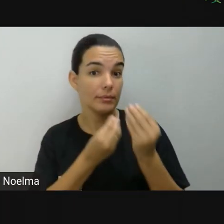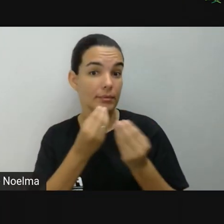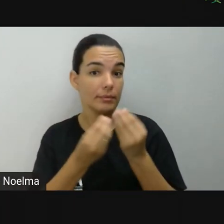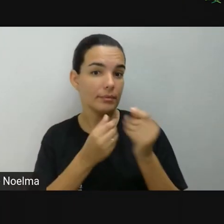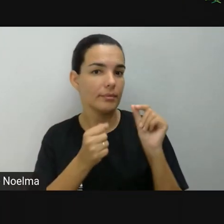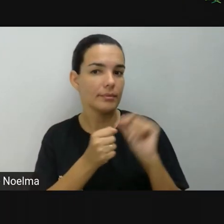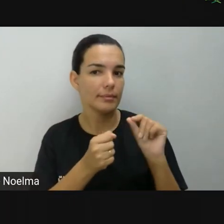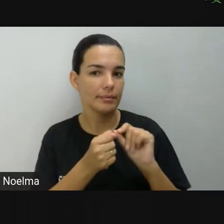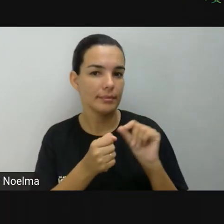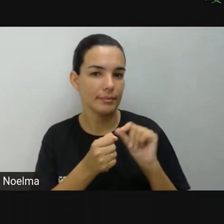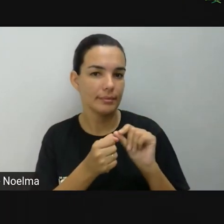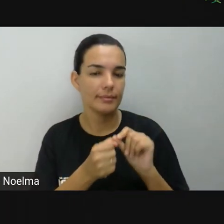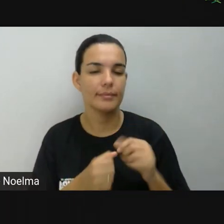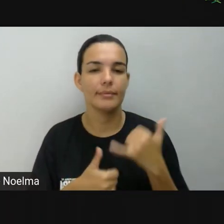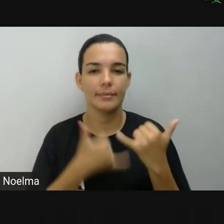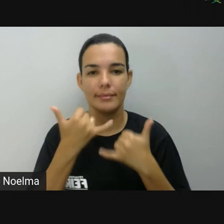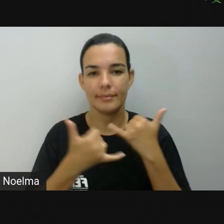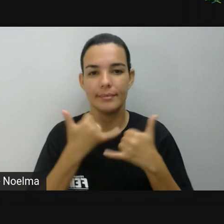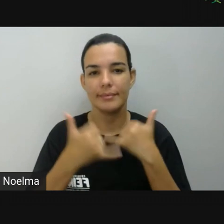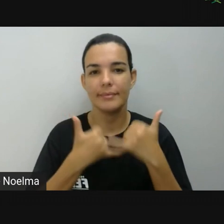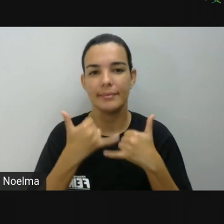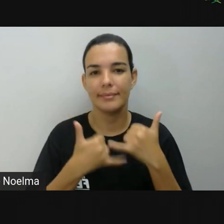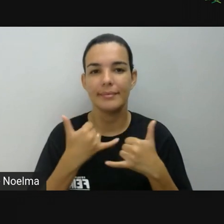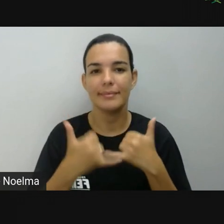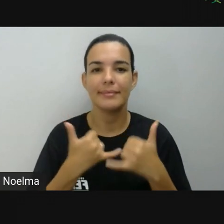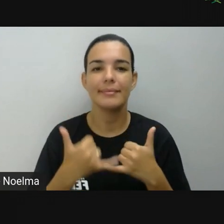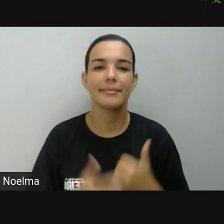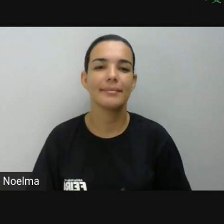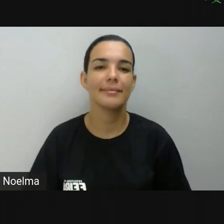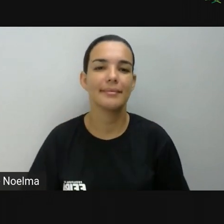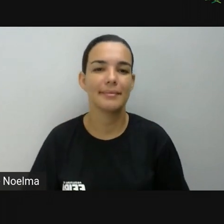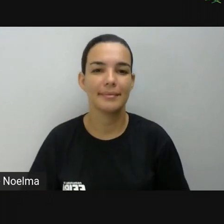para mostrar para vocês como jogar